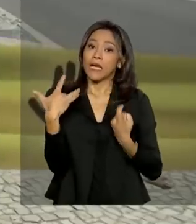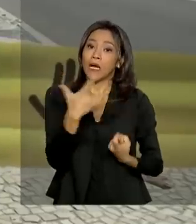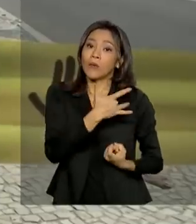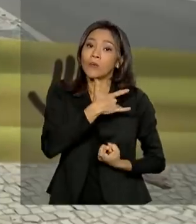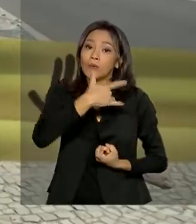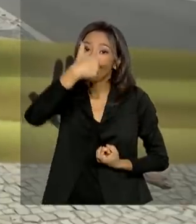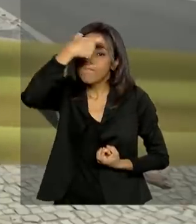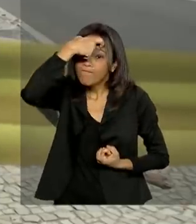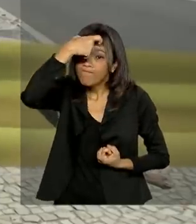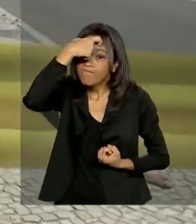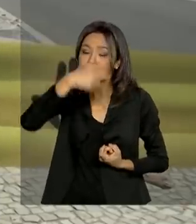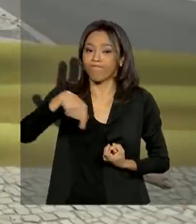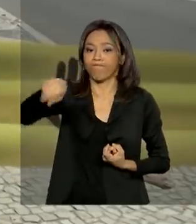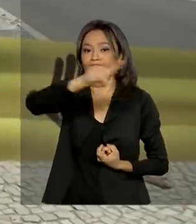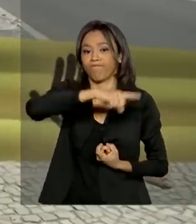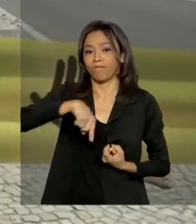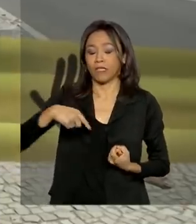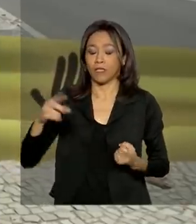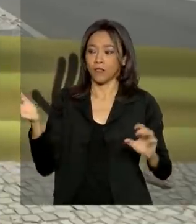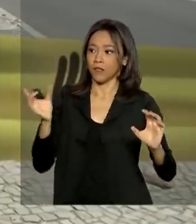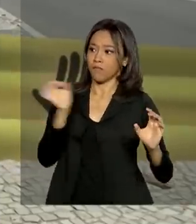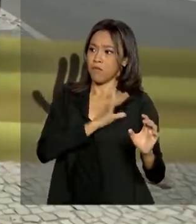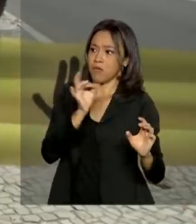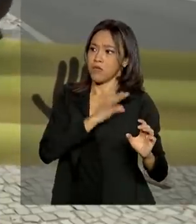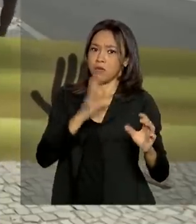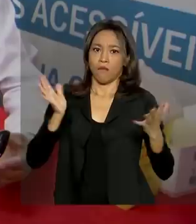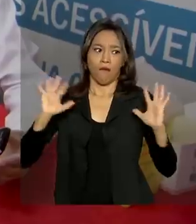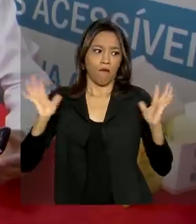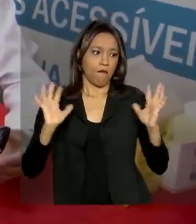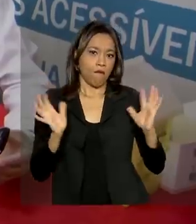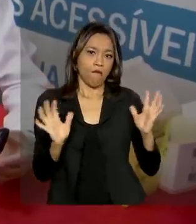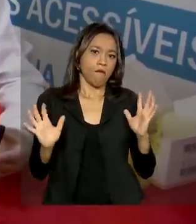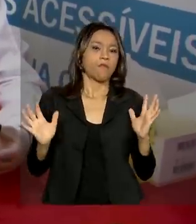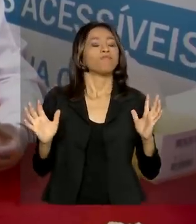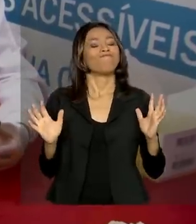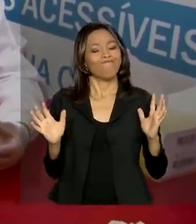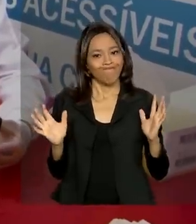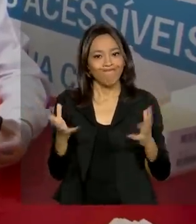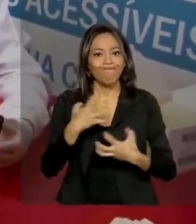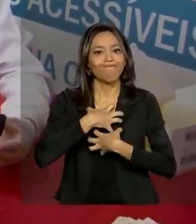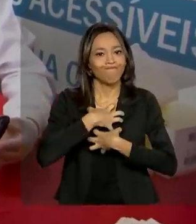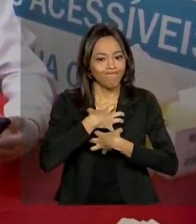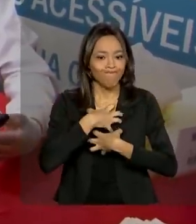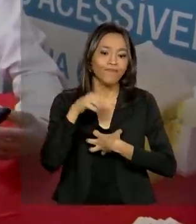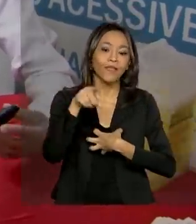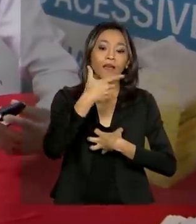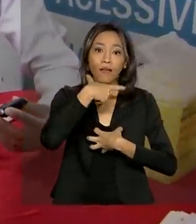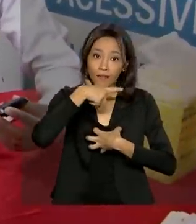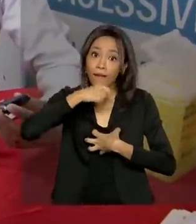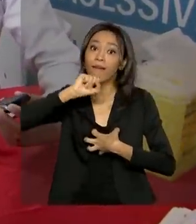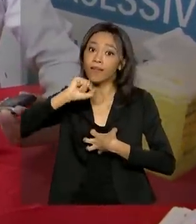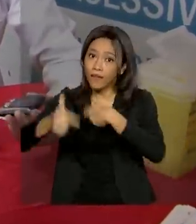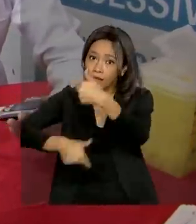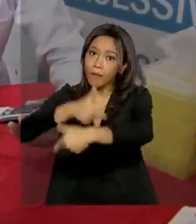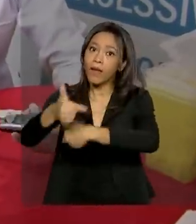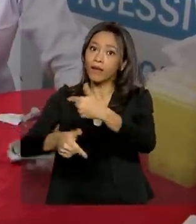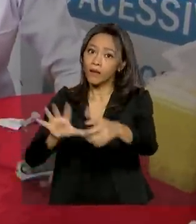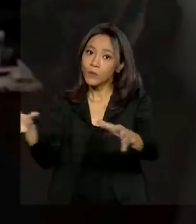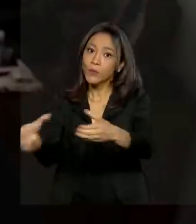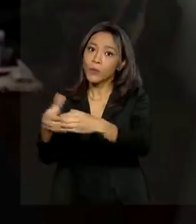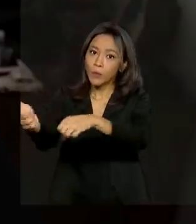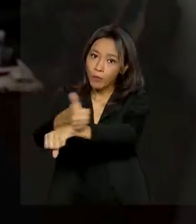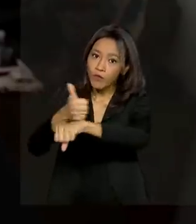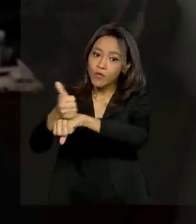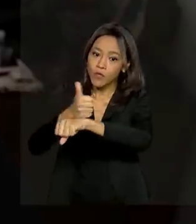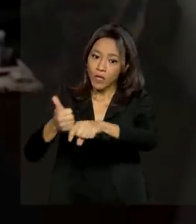brasileiro. O tédio e o medo tomam conta. Até para quem está na linha de frente, bate a ansiedade.